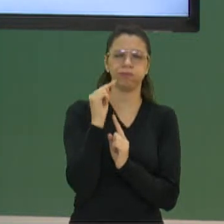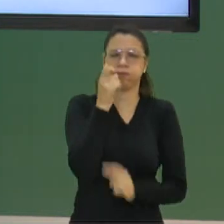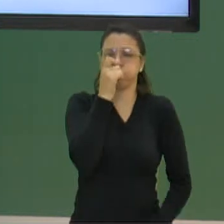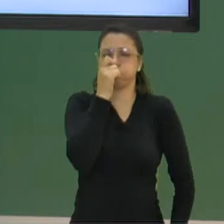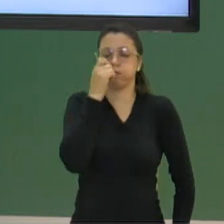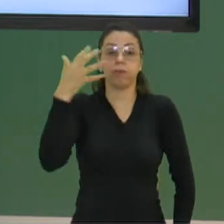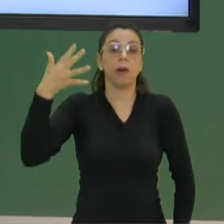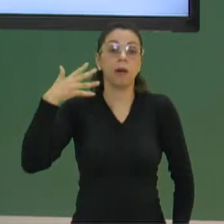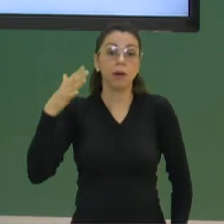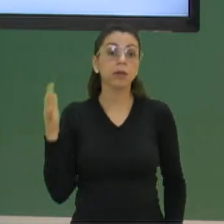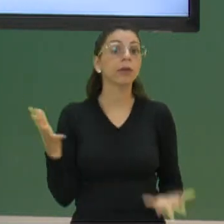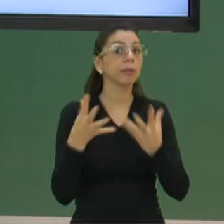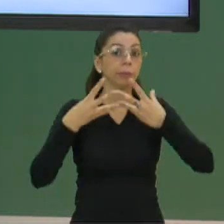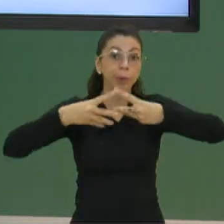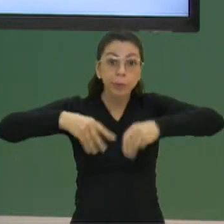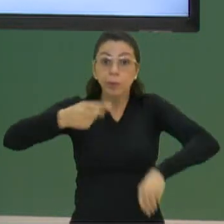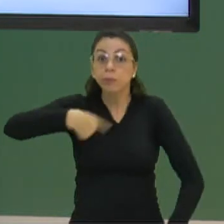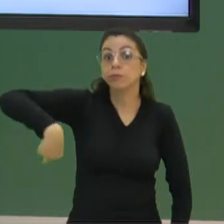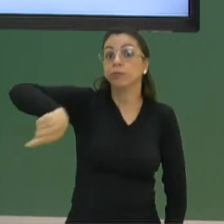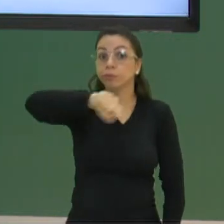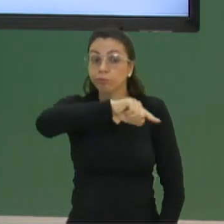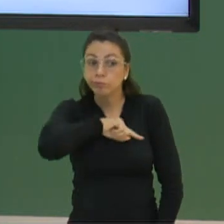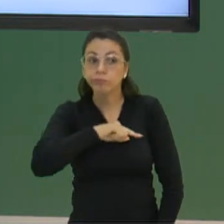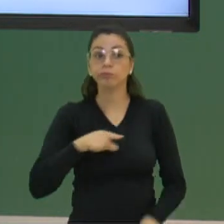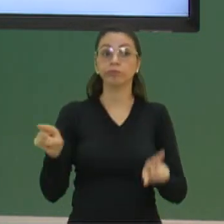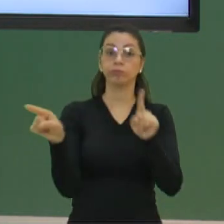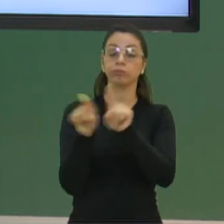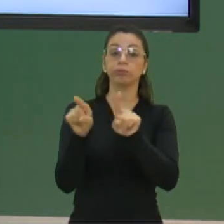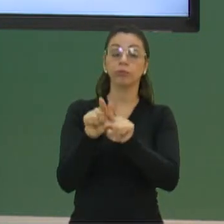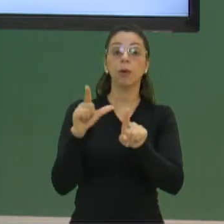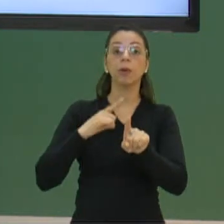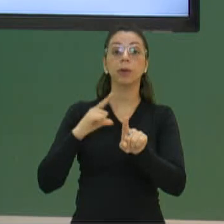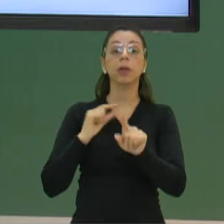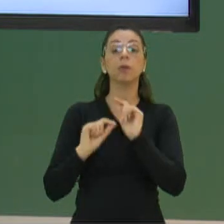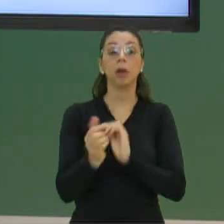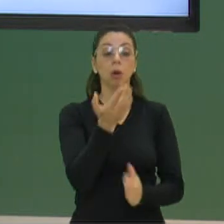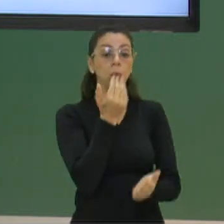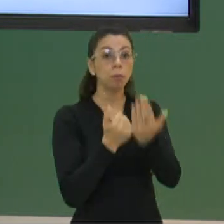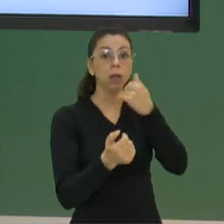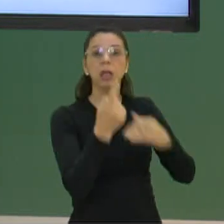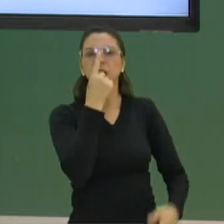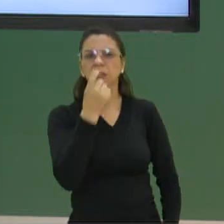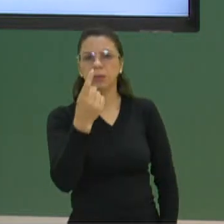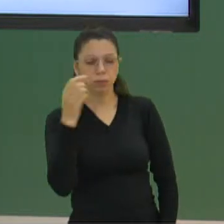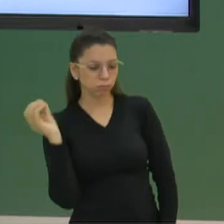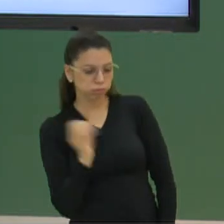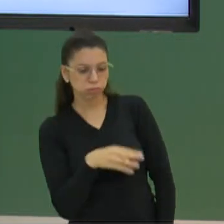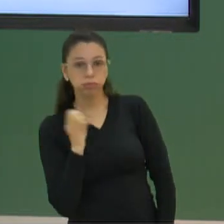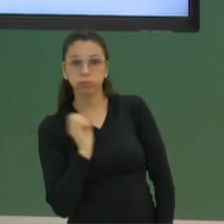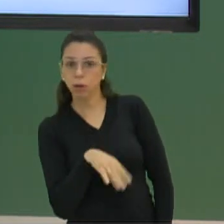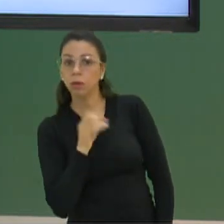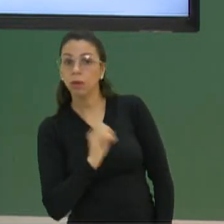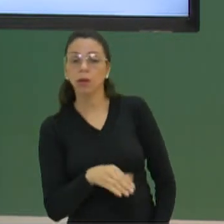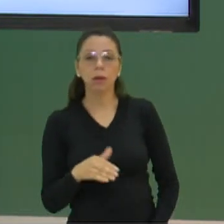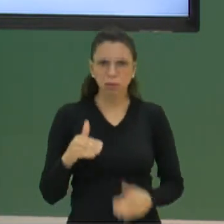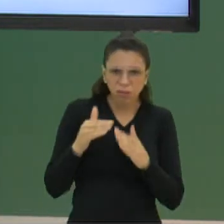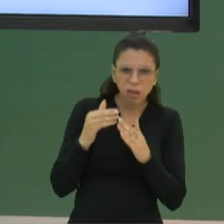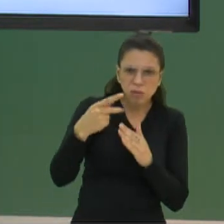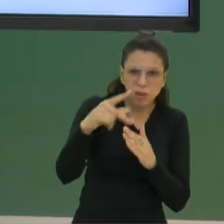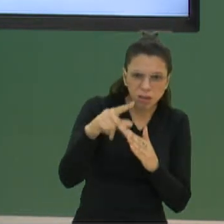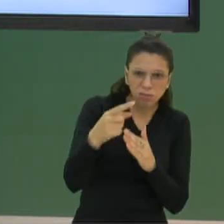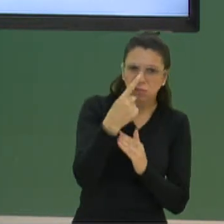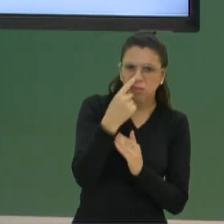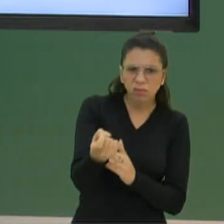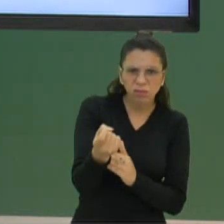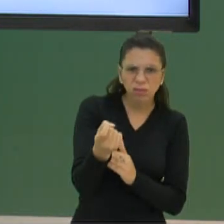vários prejuízos para a gente. Além disso, ele fala aqui no desperdício de alimentos. Na sua casa, muito alimento